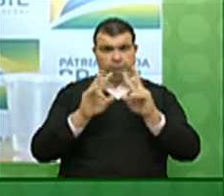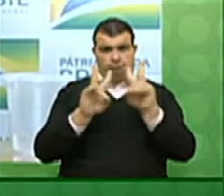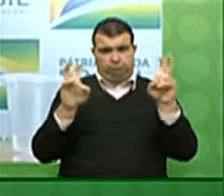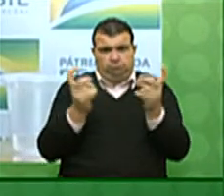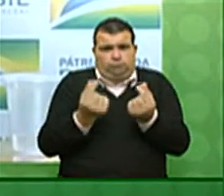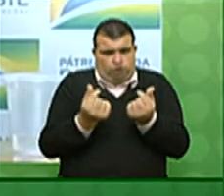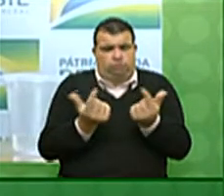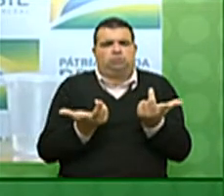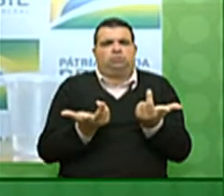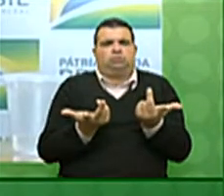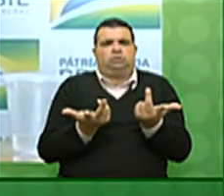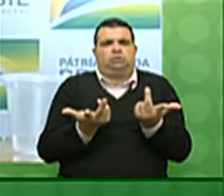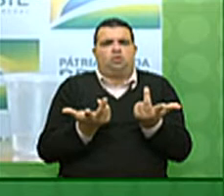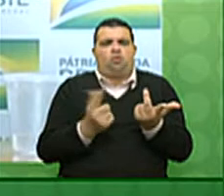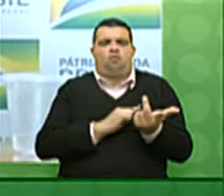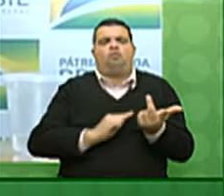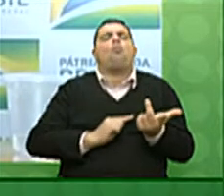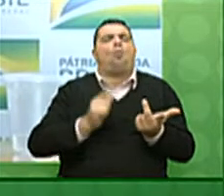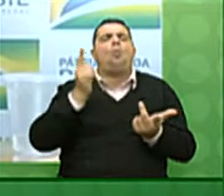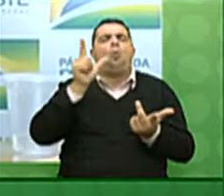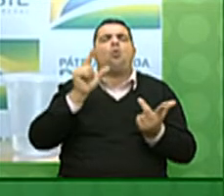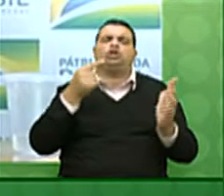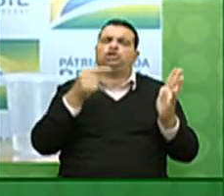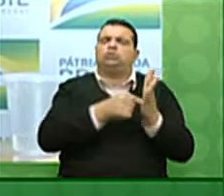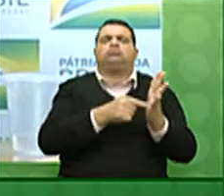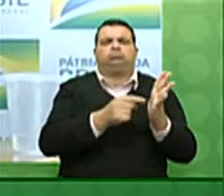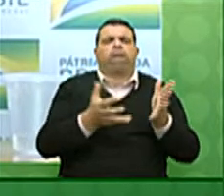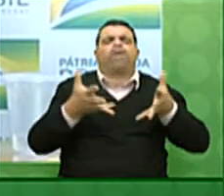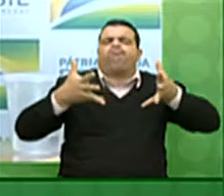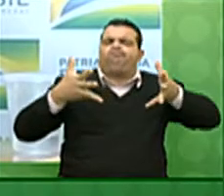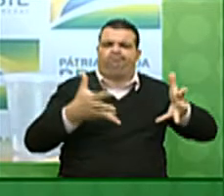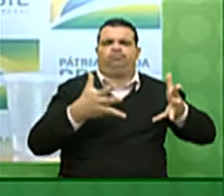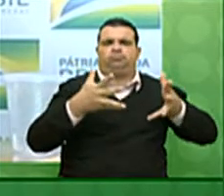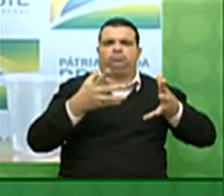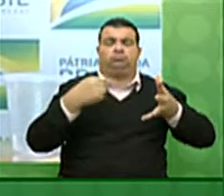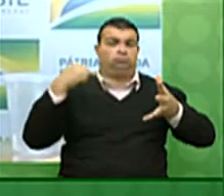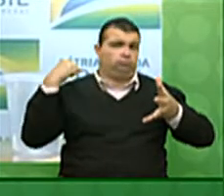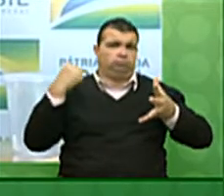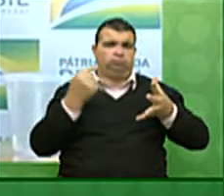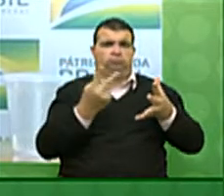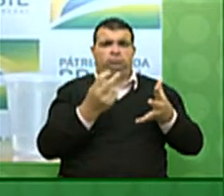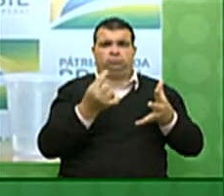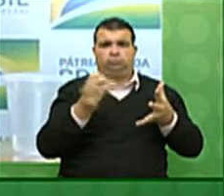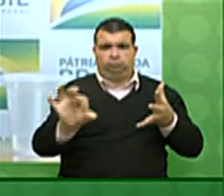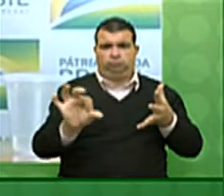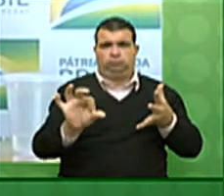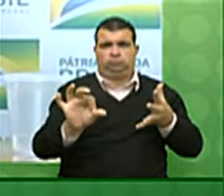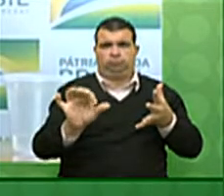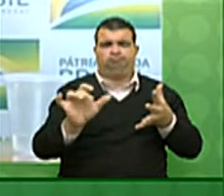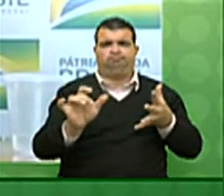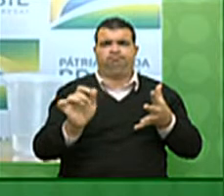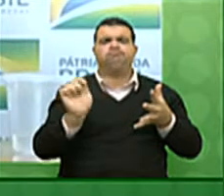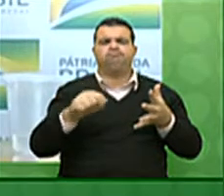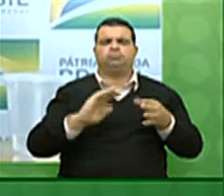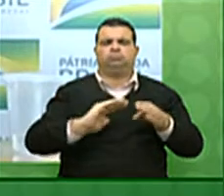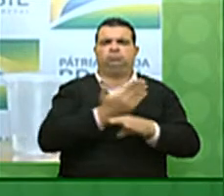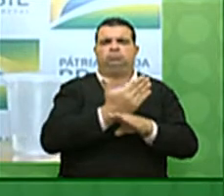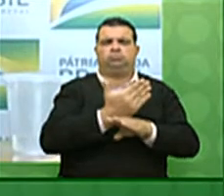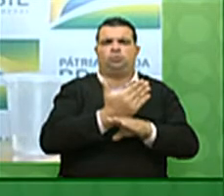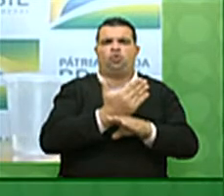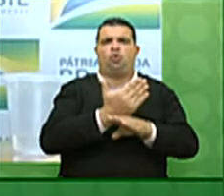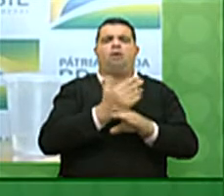o governo atingiu um de seus principais objetivos no ano passado, que foi a aprovação da nova